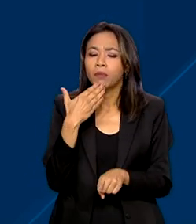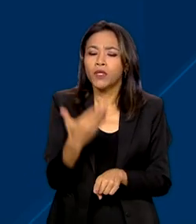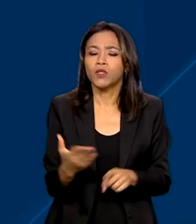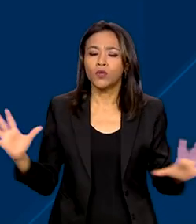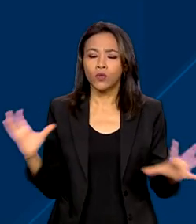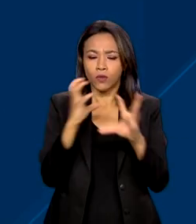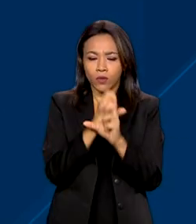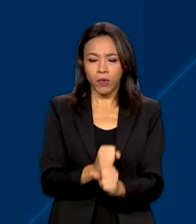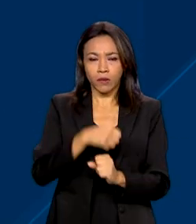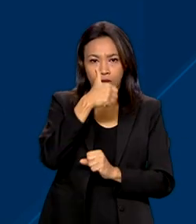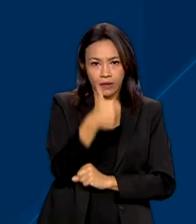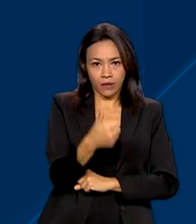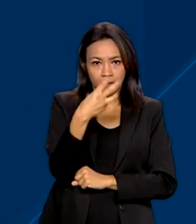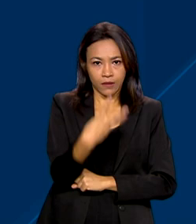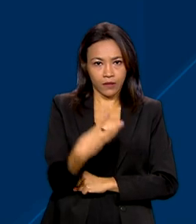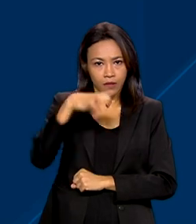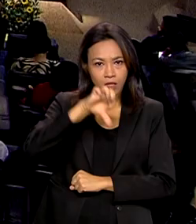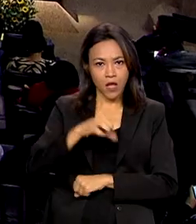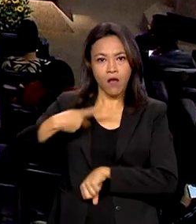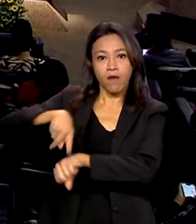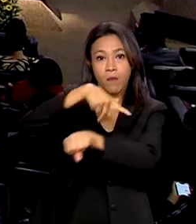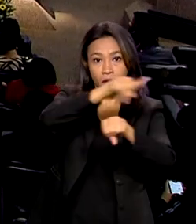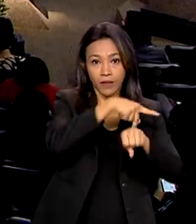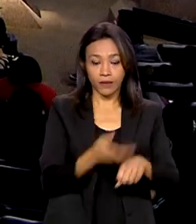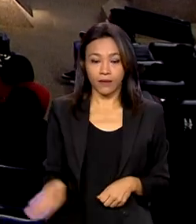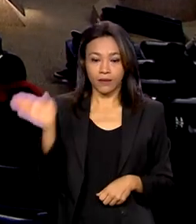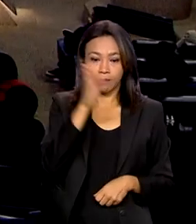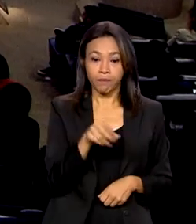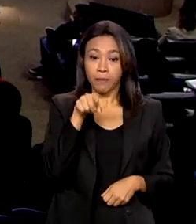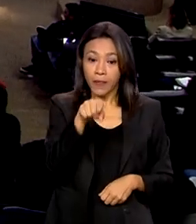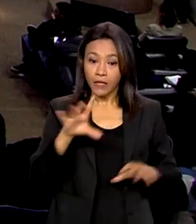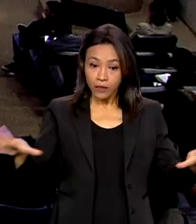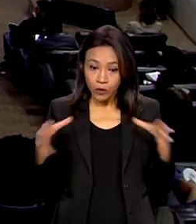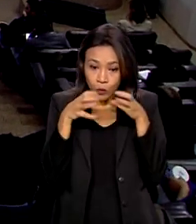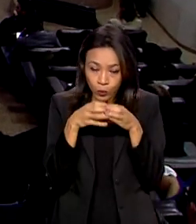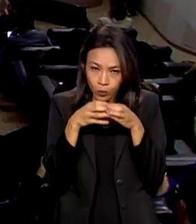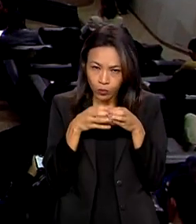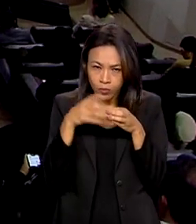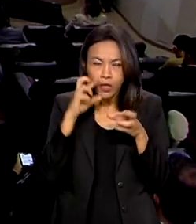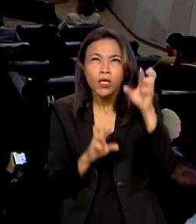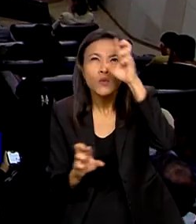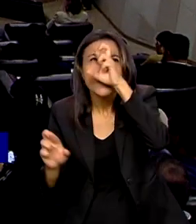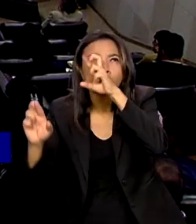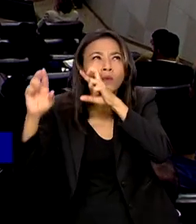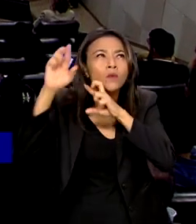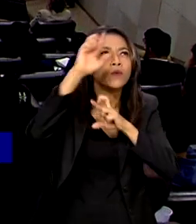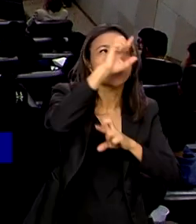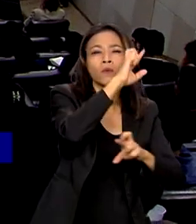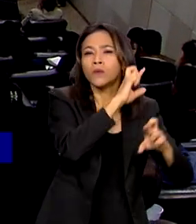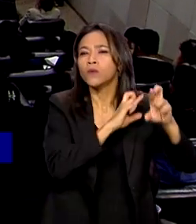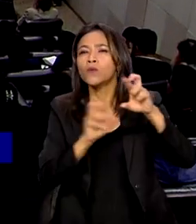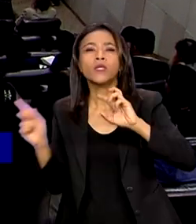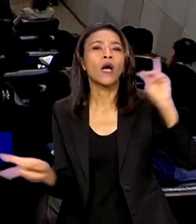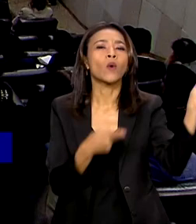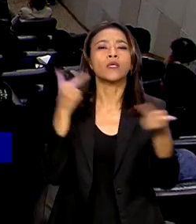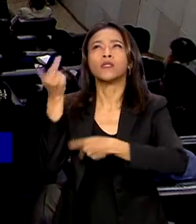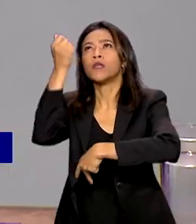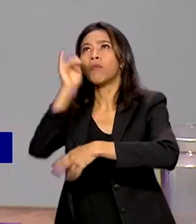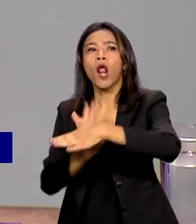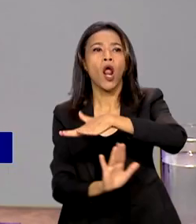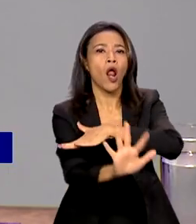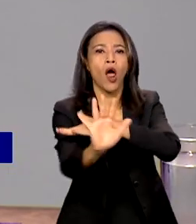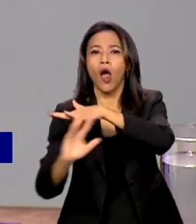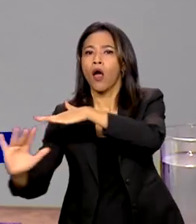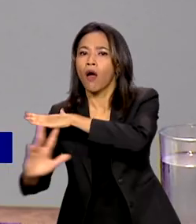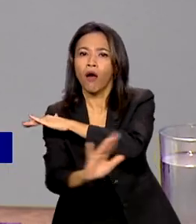139 países. O Observatório das Migrações Internacionais, que acompanha o fenômeno, identificou